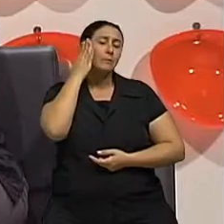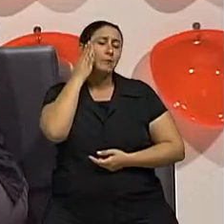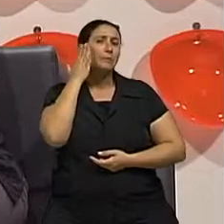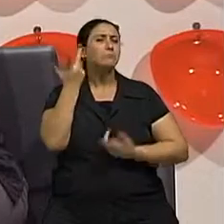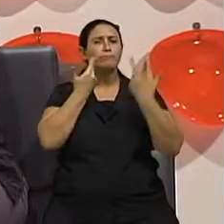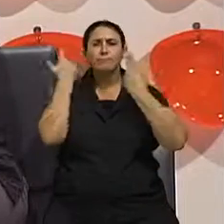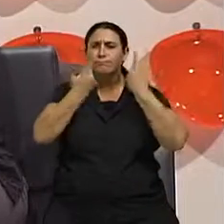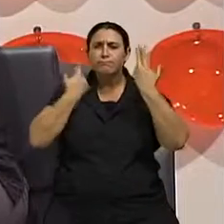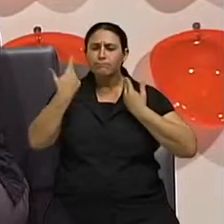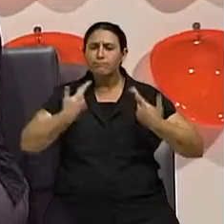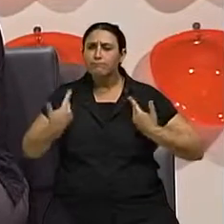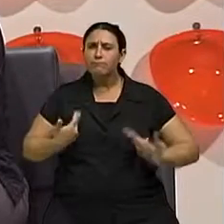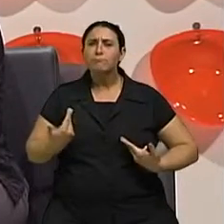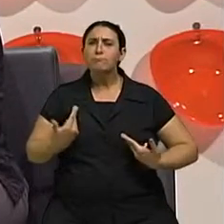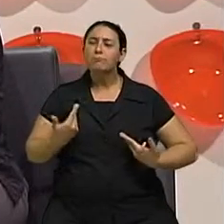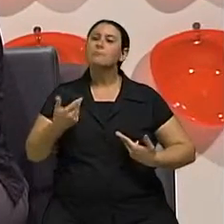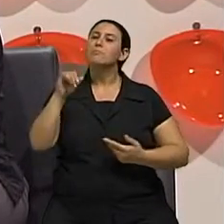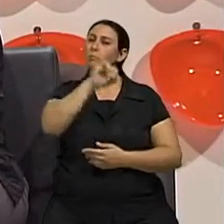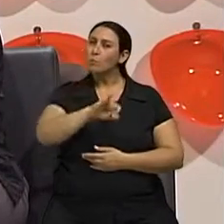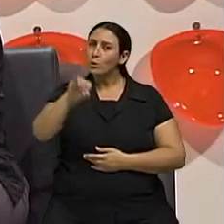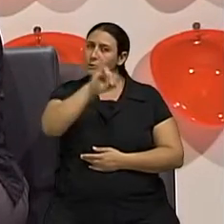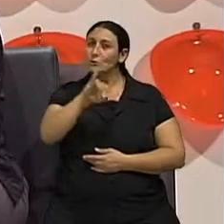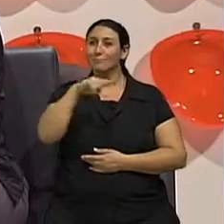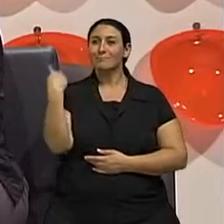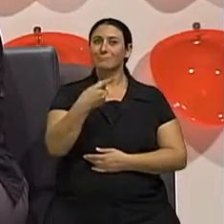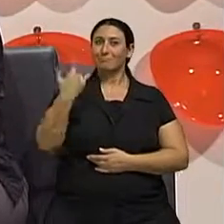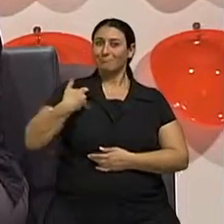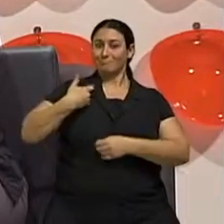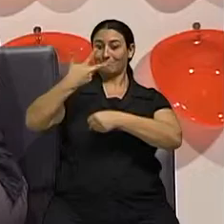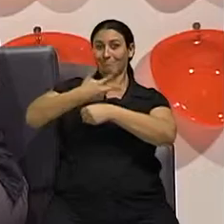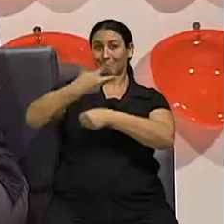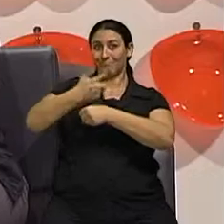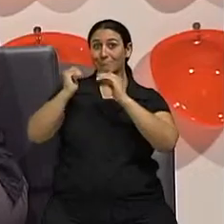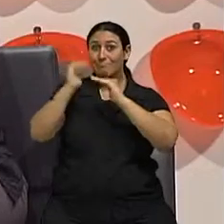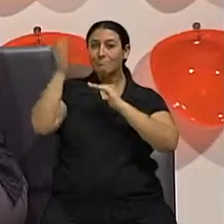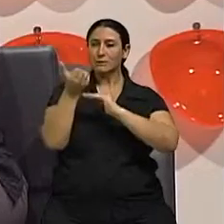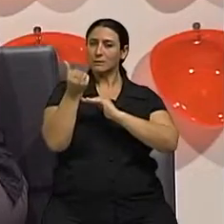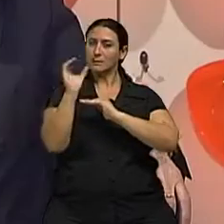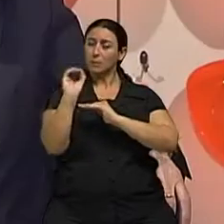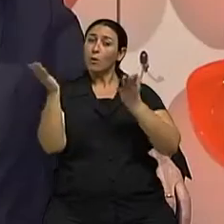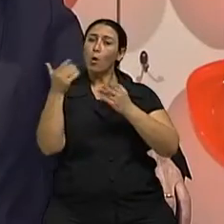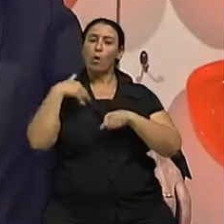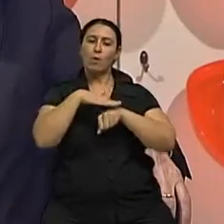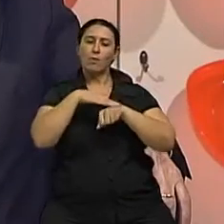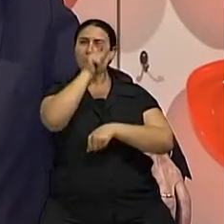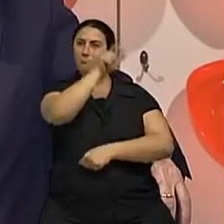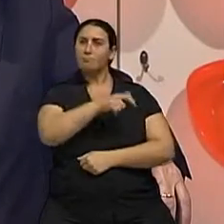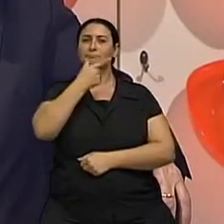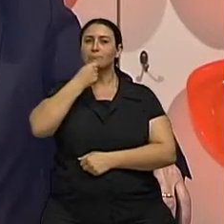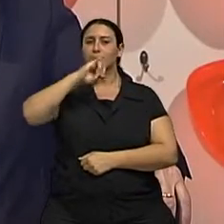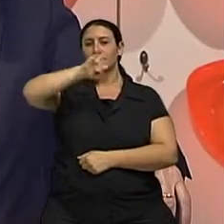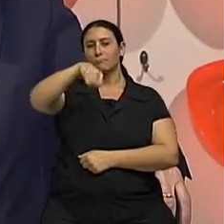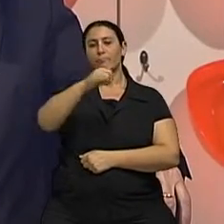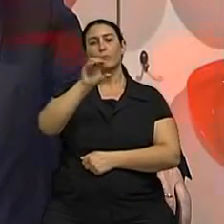cirurgia plástica na terceira idade, a partir dos 60, eu converso agora com o cirurgião plástico Jones